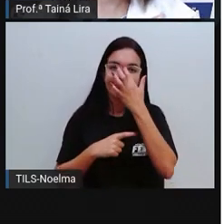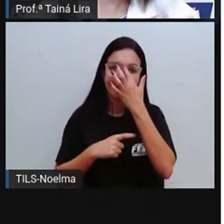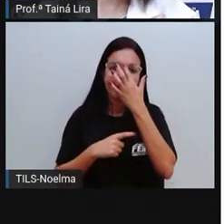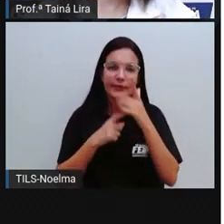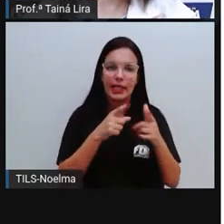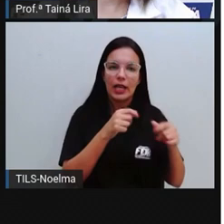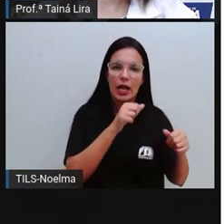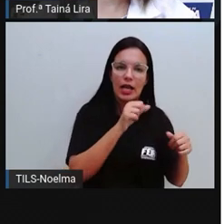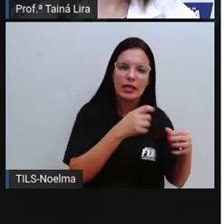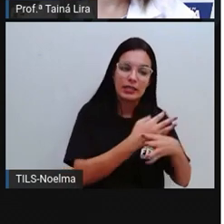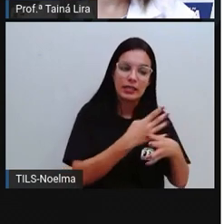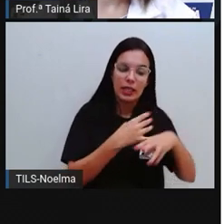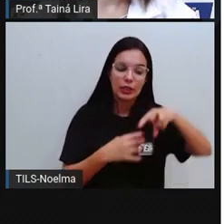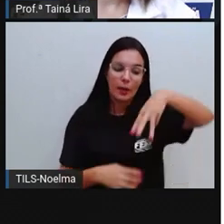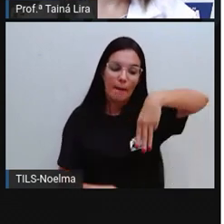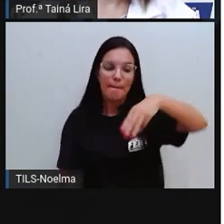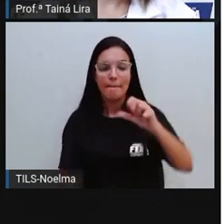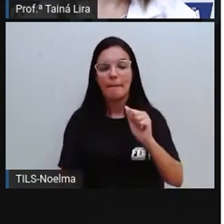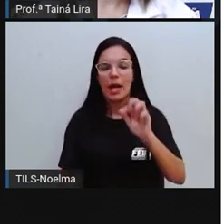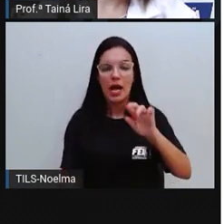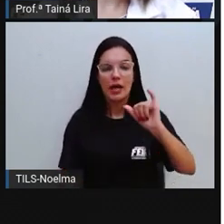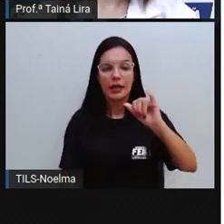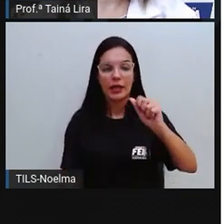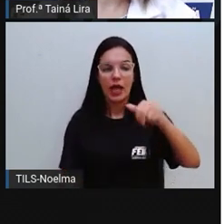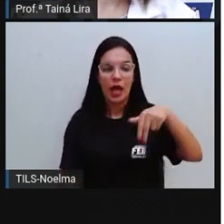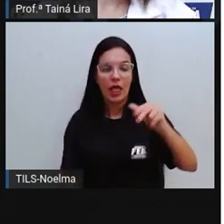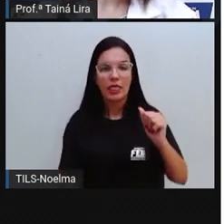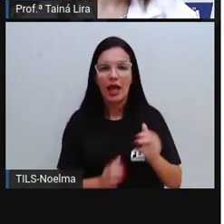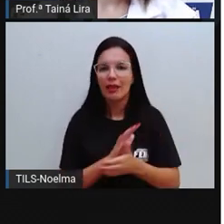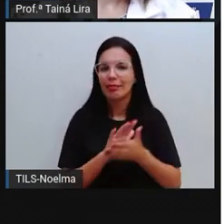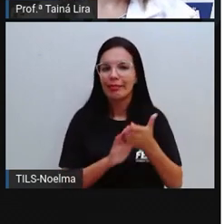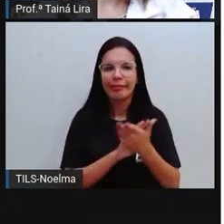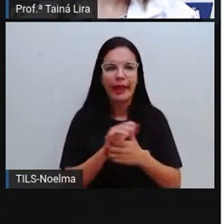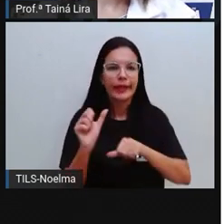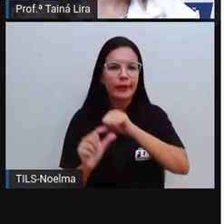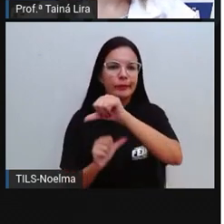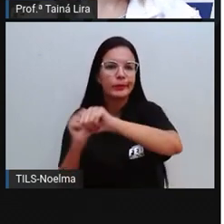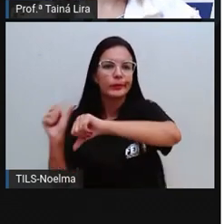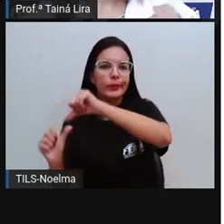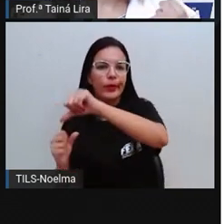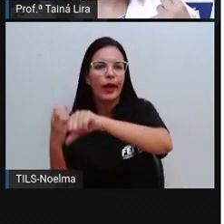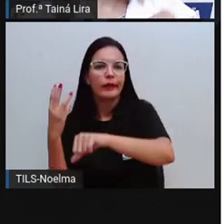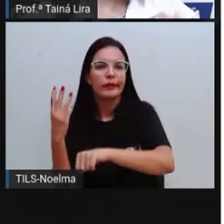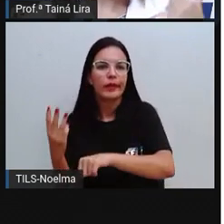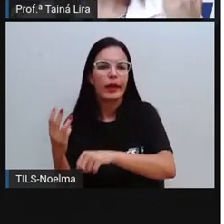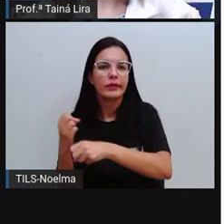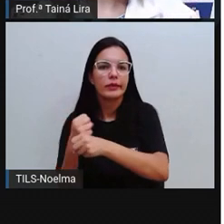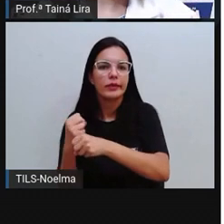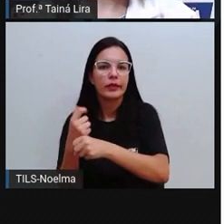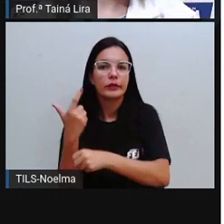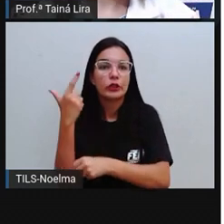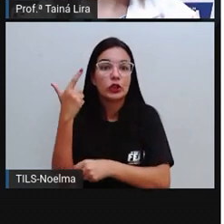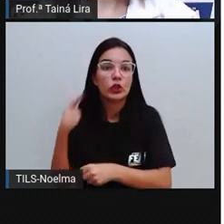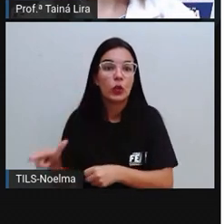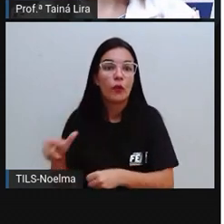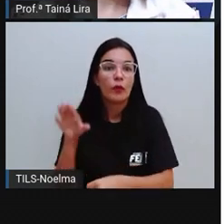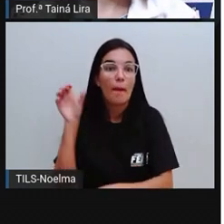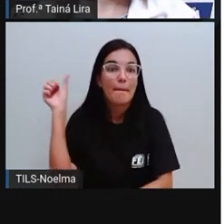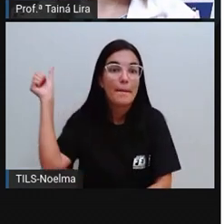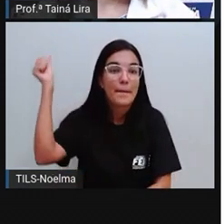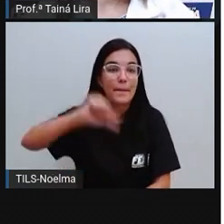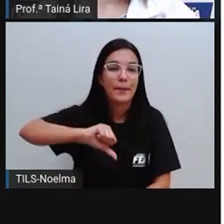a tragédia de Mariana, certo? Nada mudou, três anos depois teve uma tragédia, ó, pior em Brumadinho.